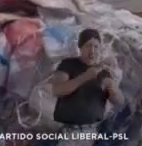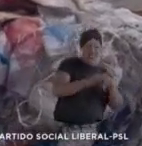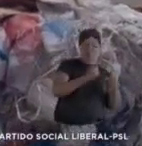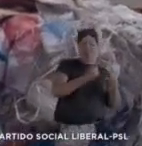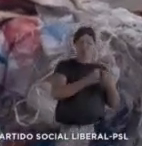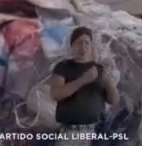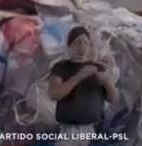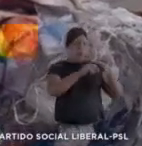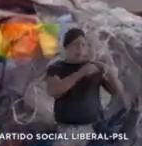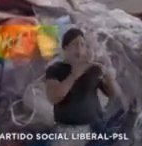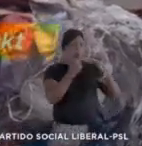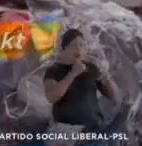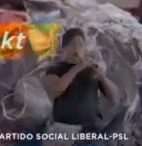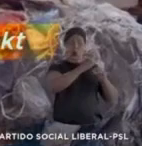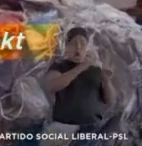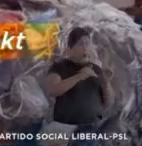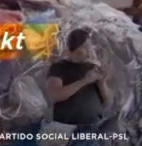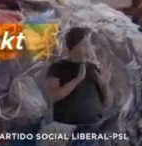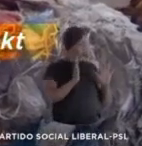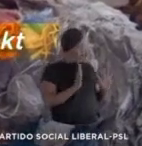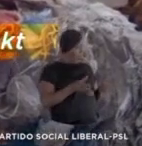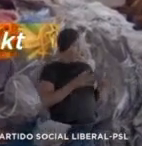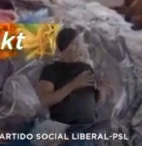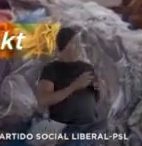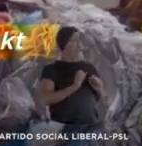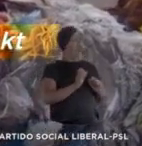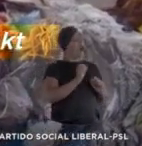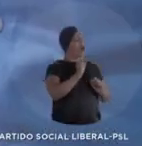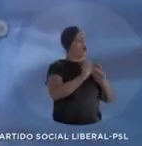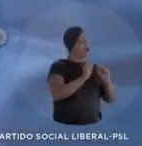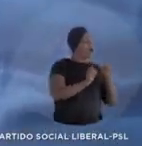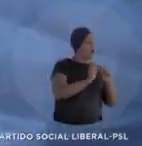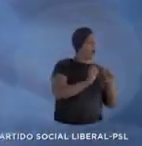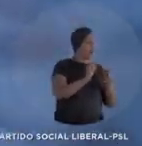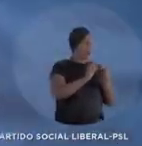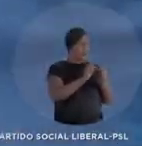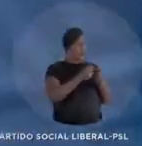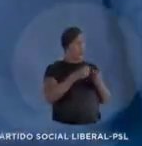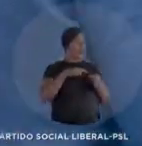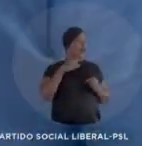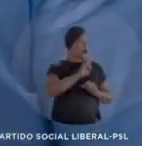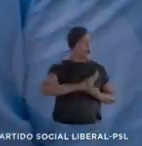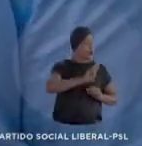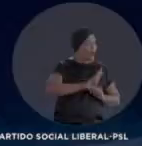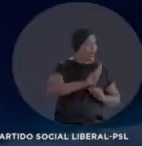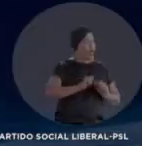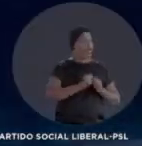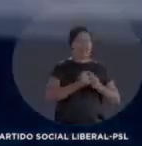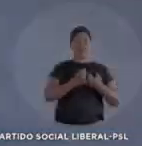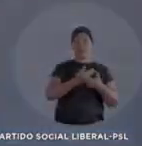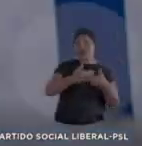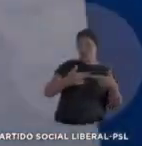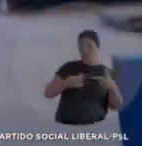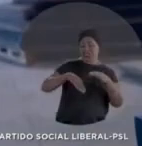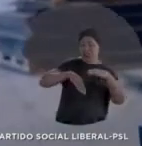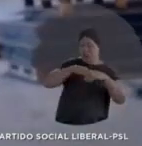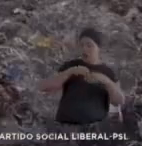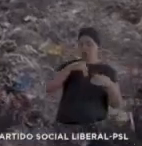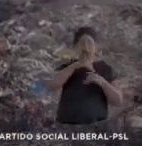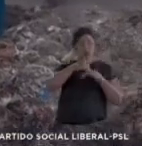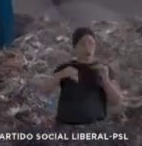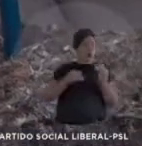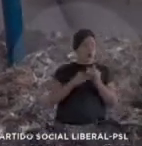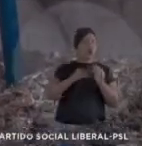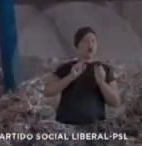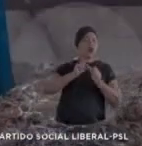Resto de comida Resto de comida Fralda que veio usada O sapato velho Não importa